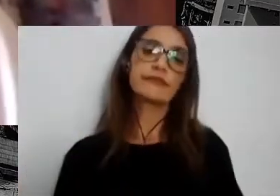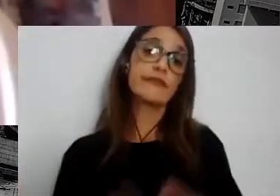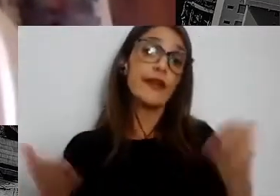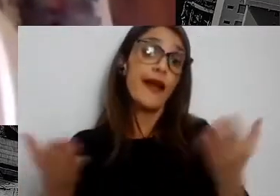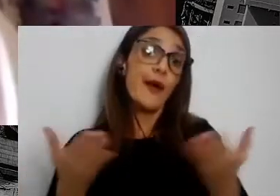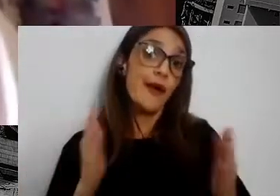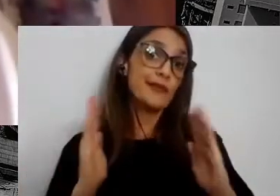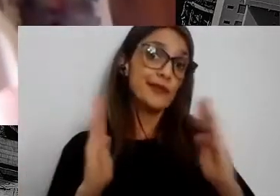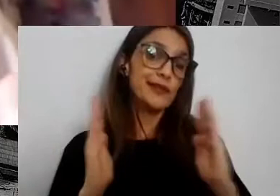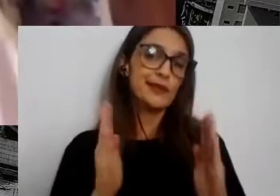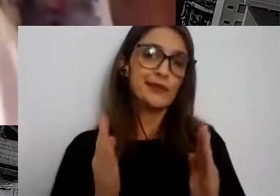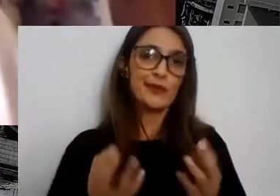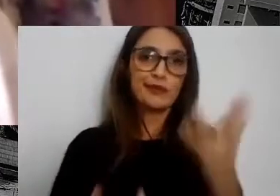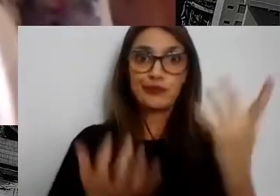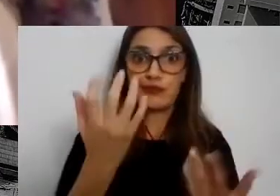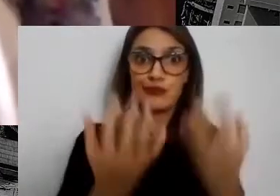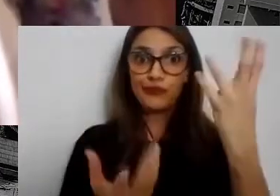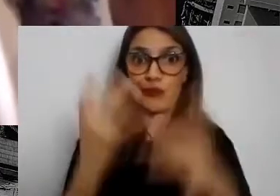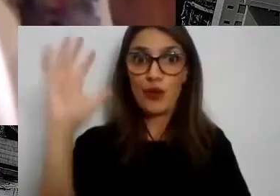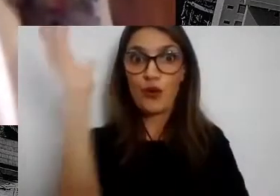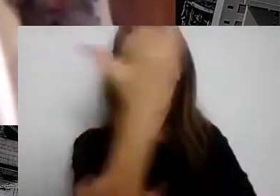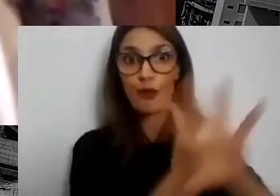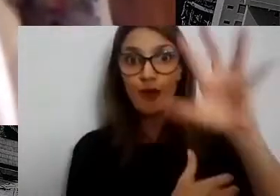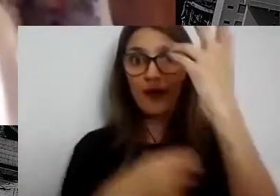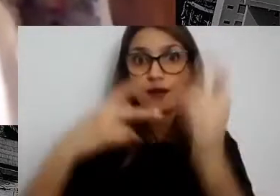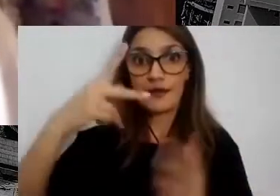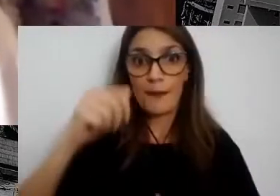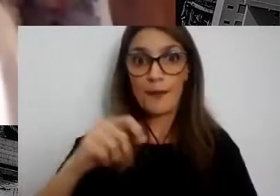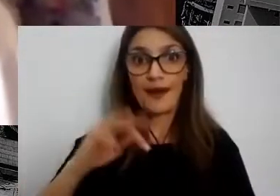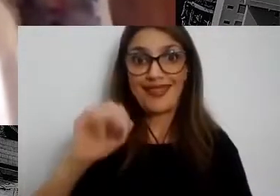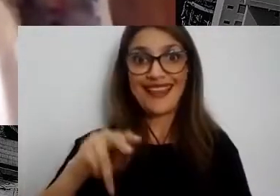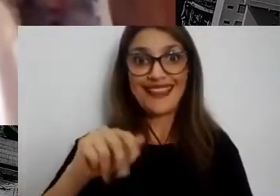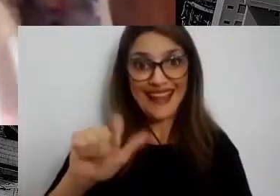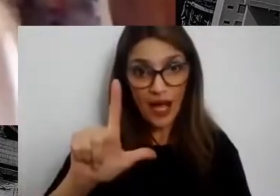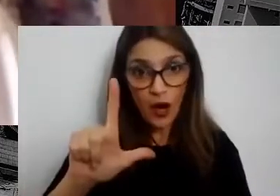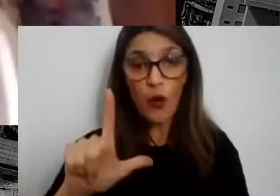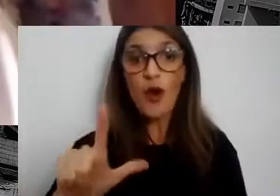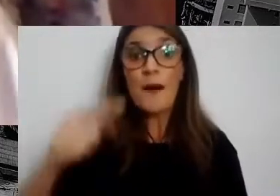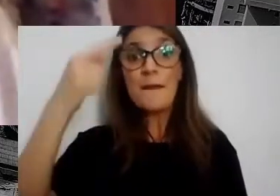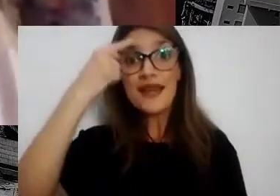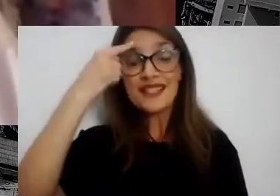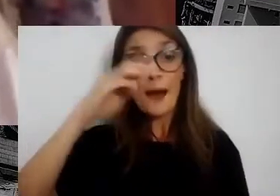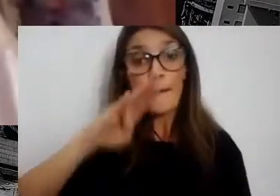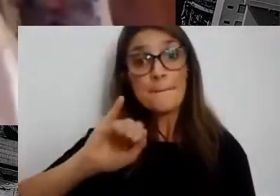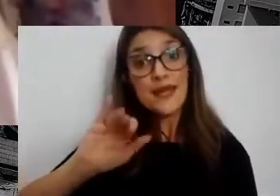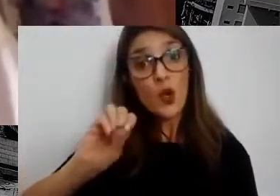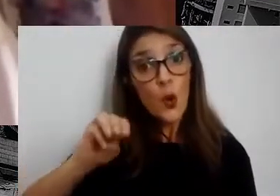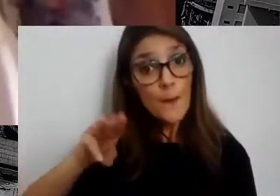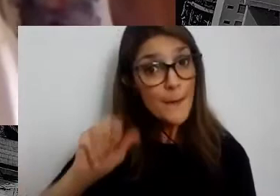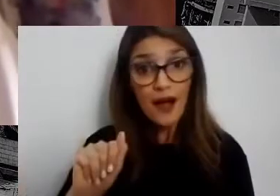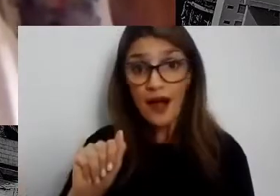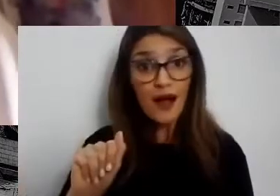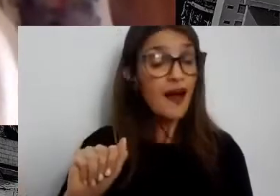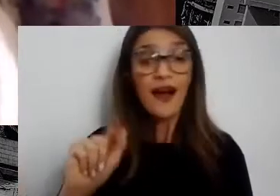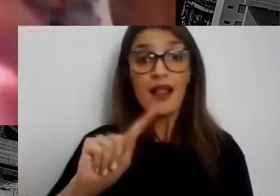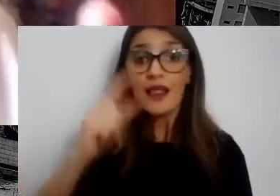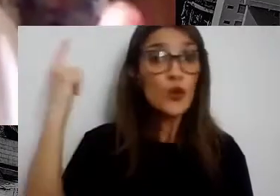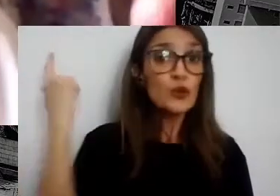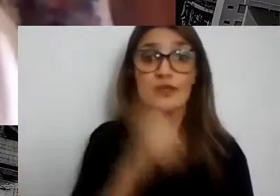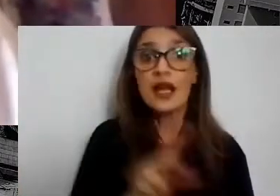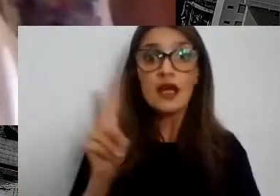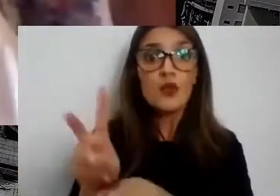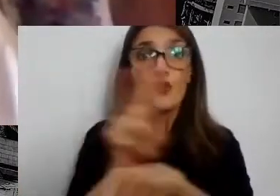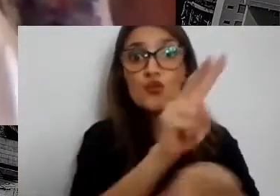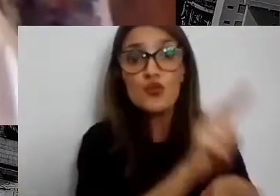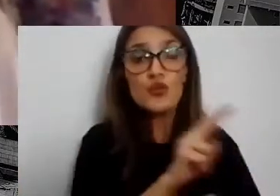enormes que existe no Pantanal, se a gente for pensar em bioma, a gente não consegue fazer a gestão adequada do Pantanal, porque as suas